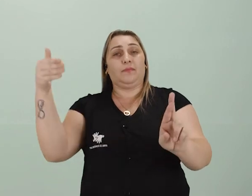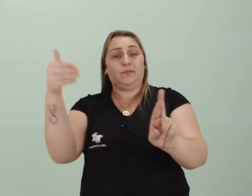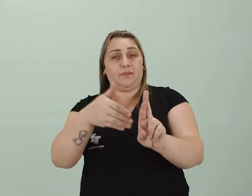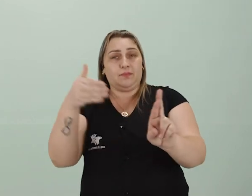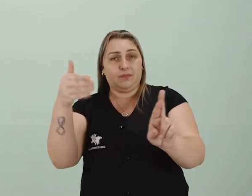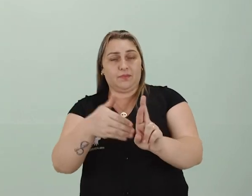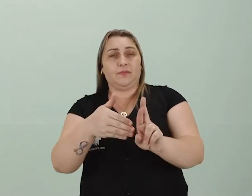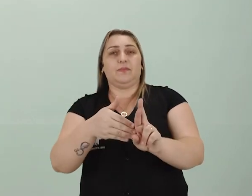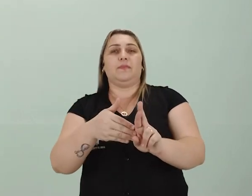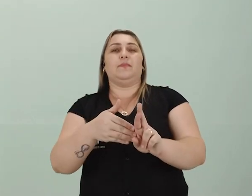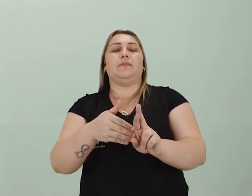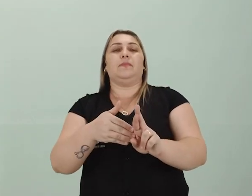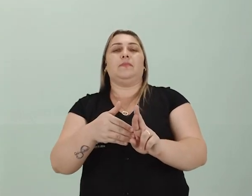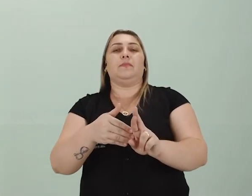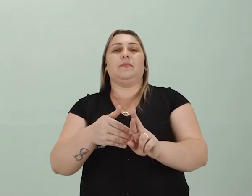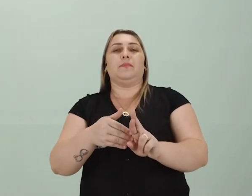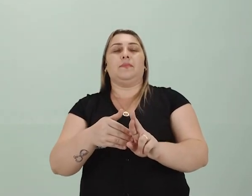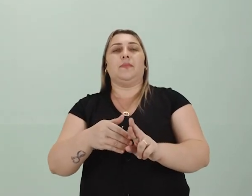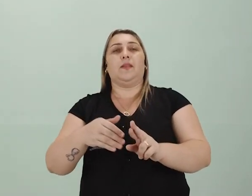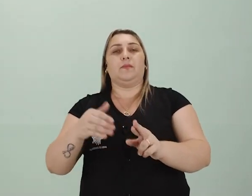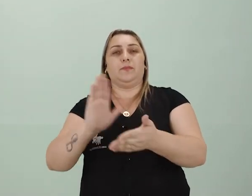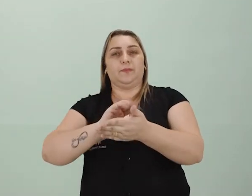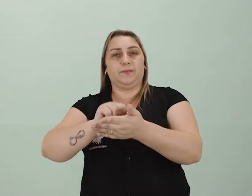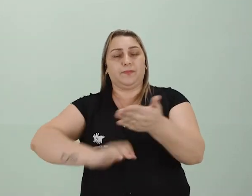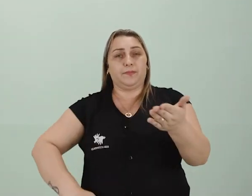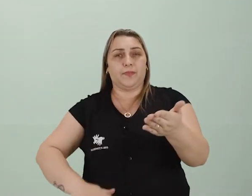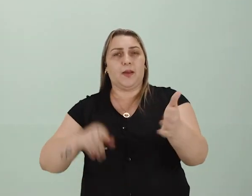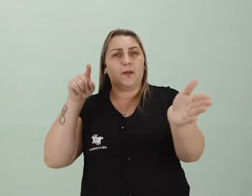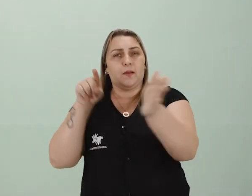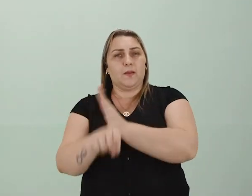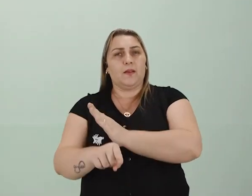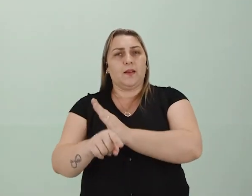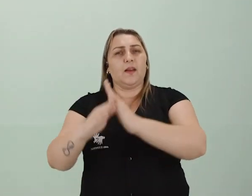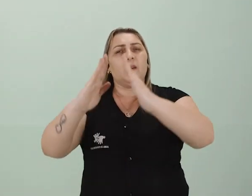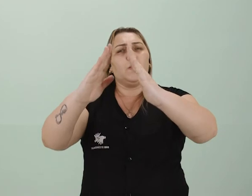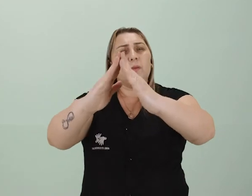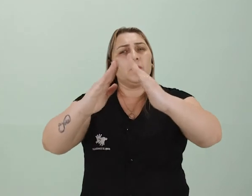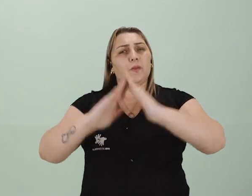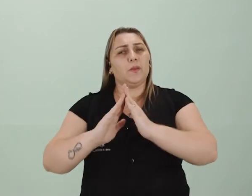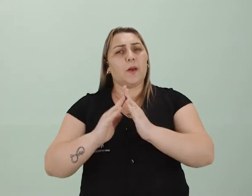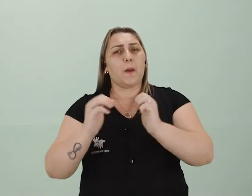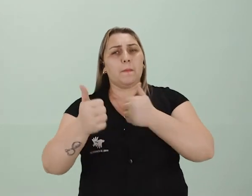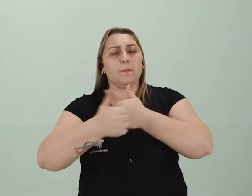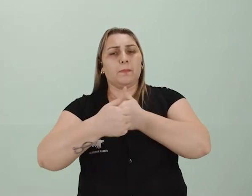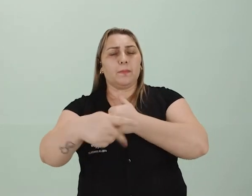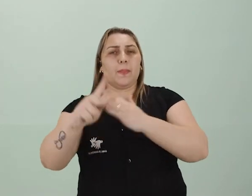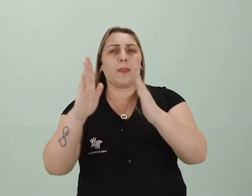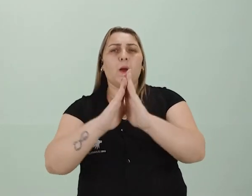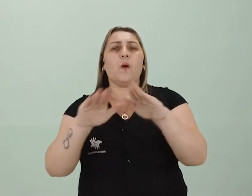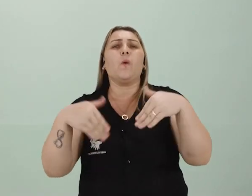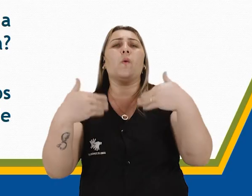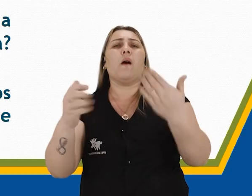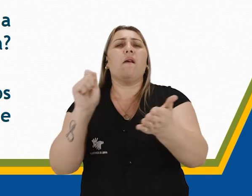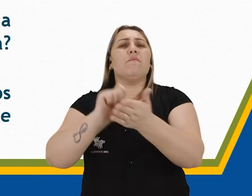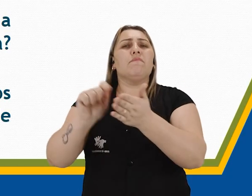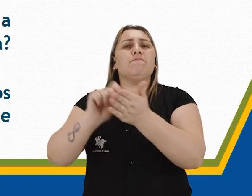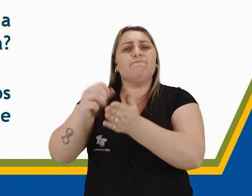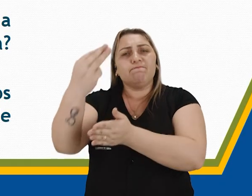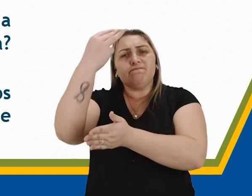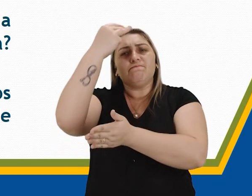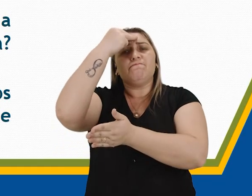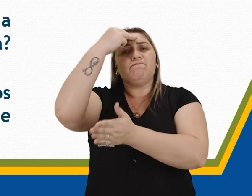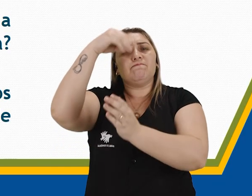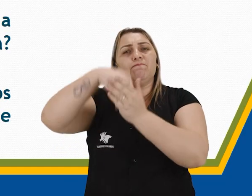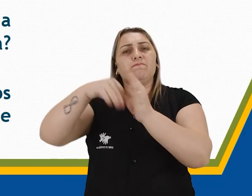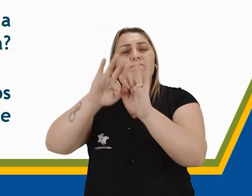não é? Vamos para o exercitando? Você vai perguntar aos moradores da sua casa de que maneira eles registram a memória familiar,